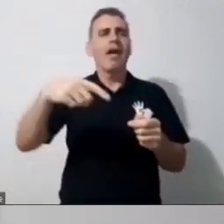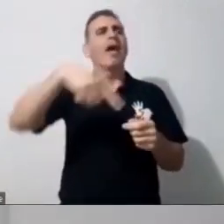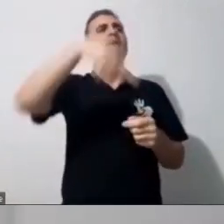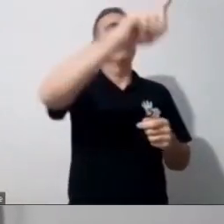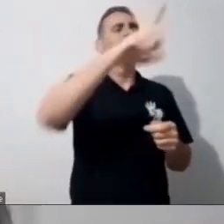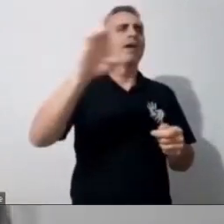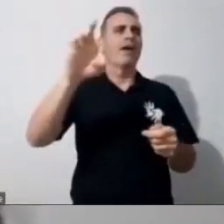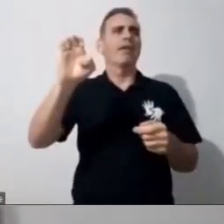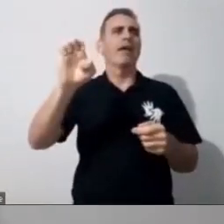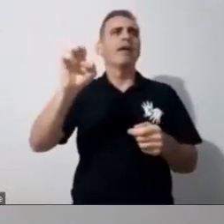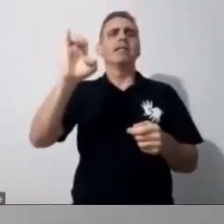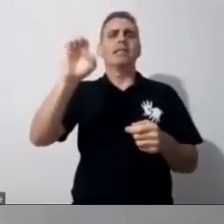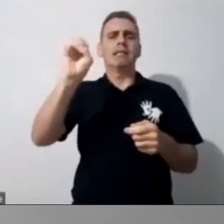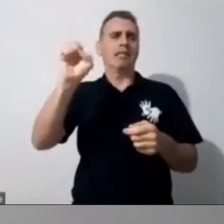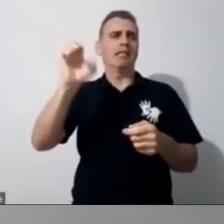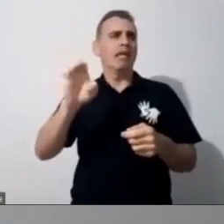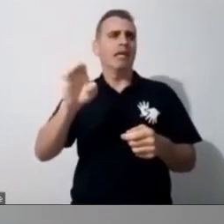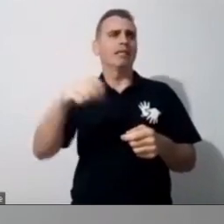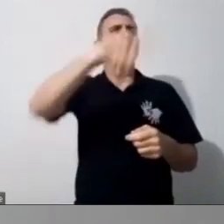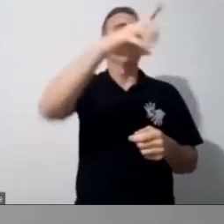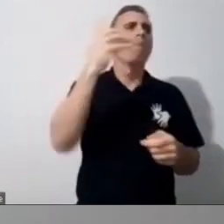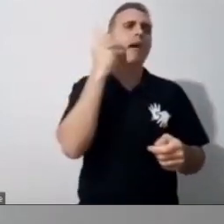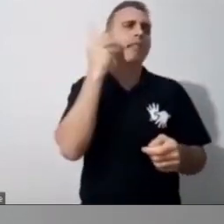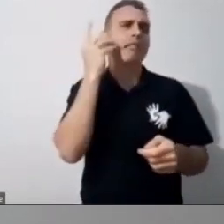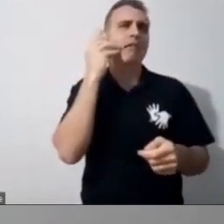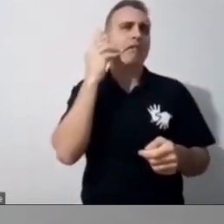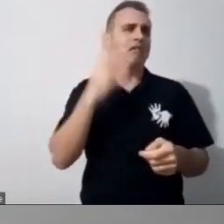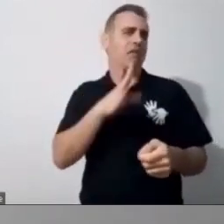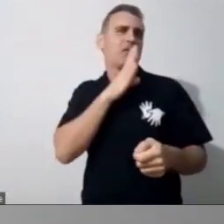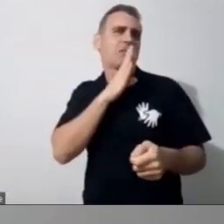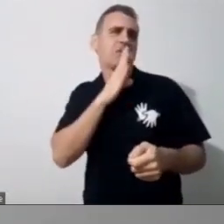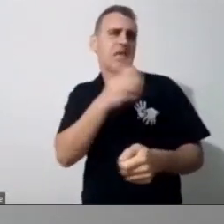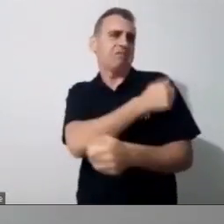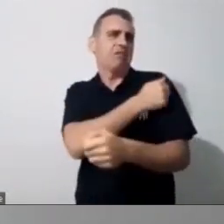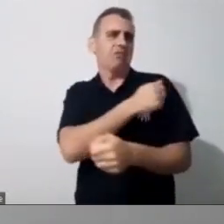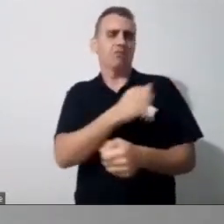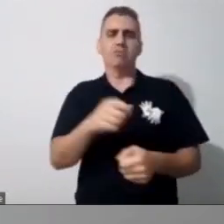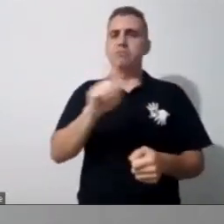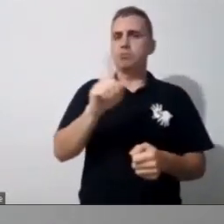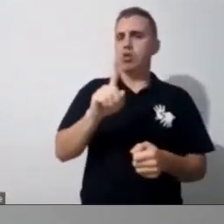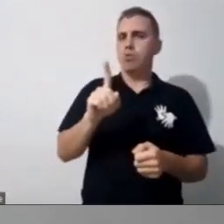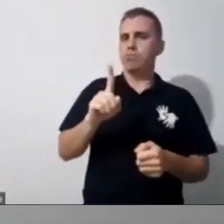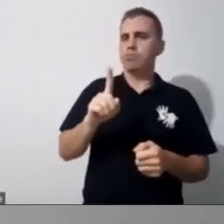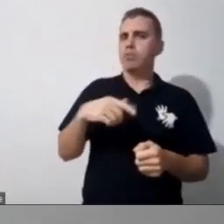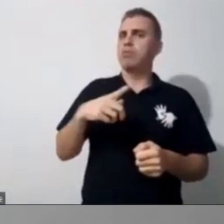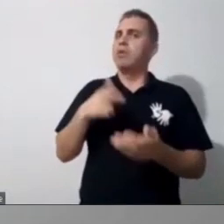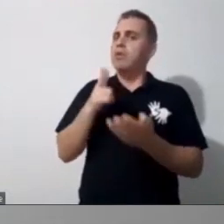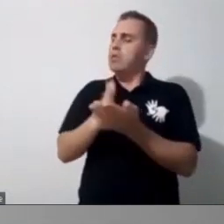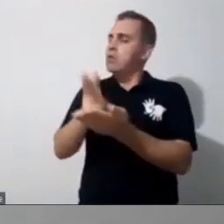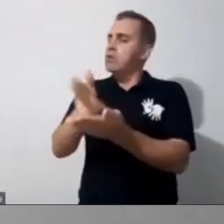leva lá para a Dani, que a Dani entende tudo, não, sabe por quê? Porque nessa jornada, nesses 30 anos,